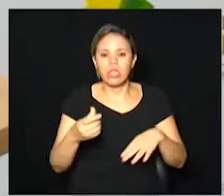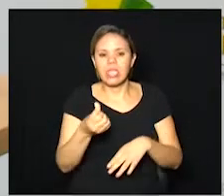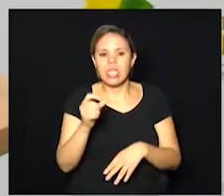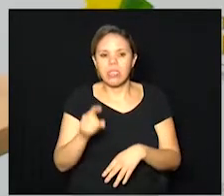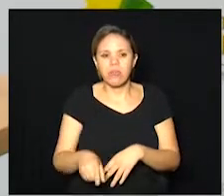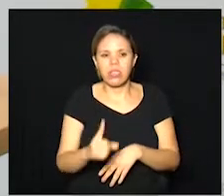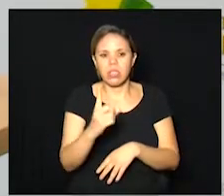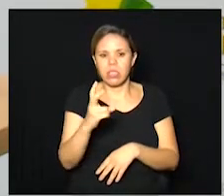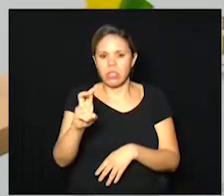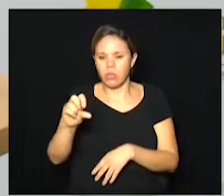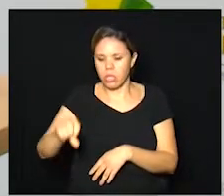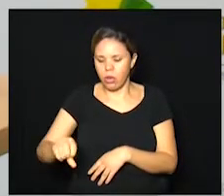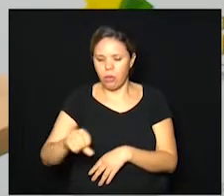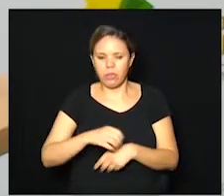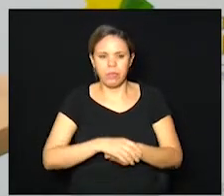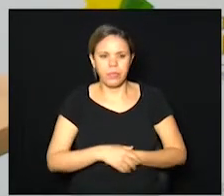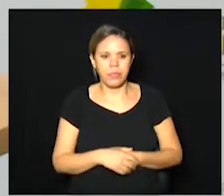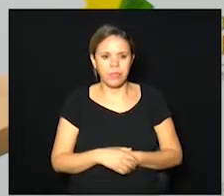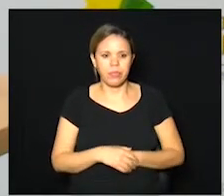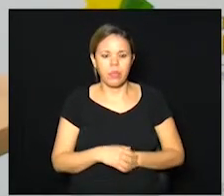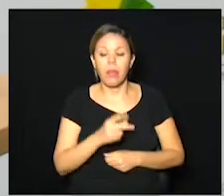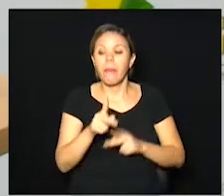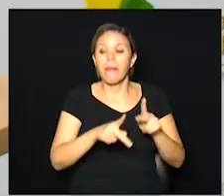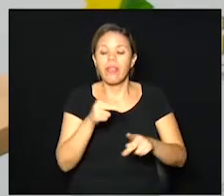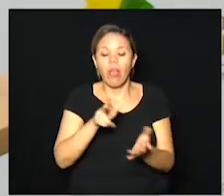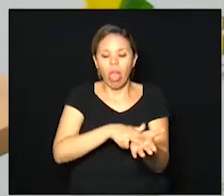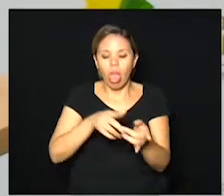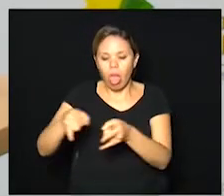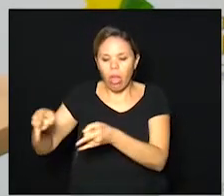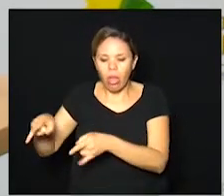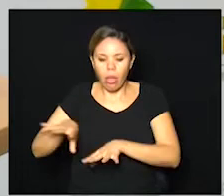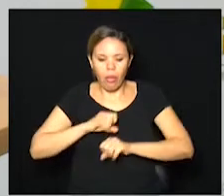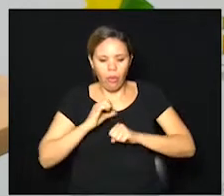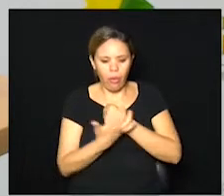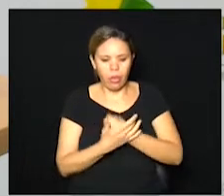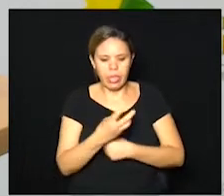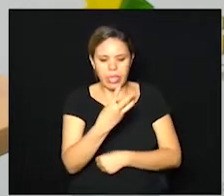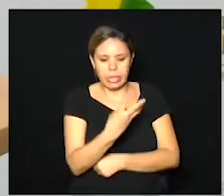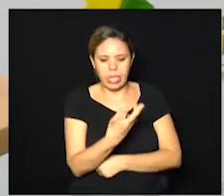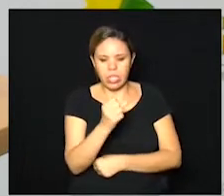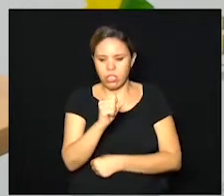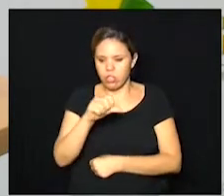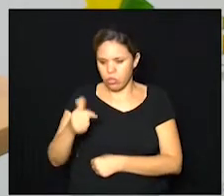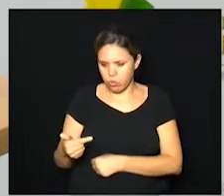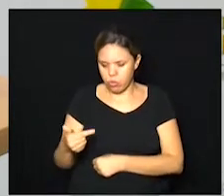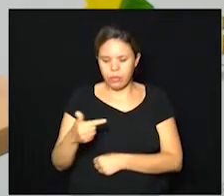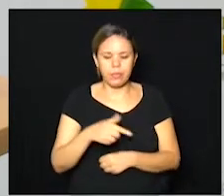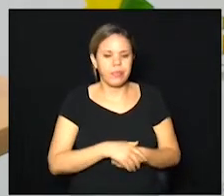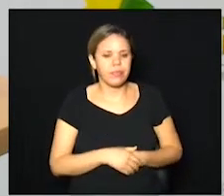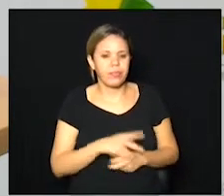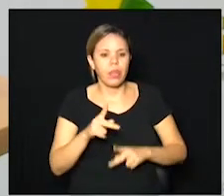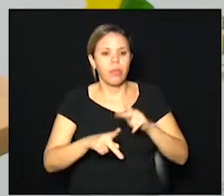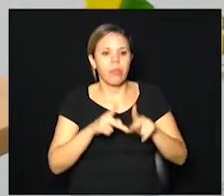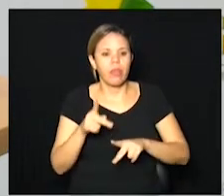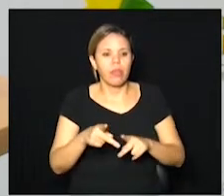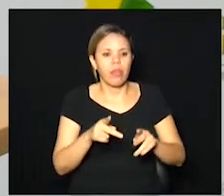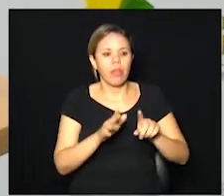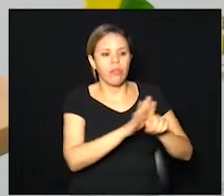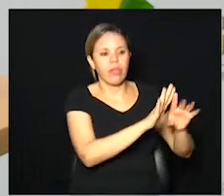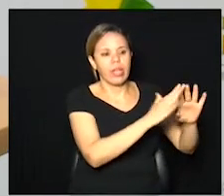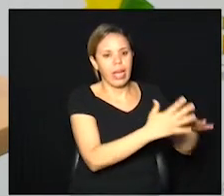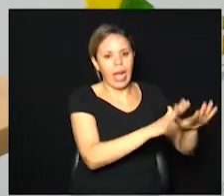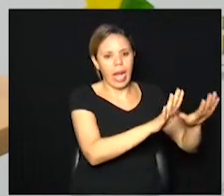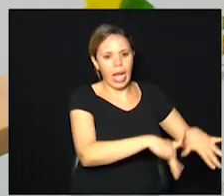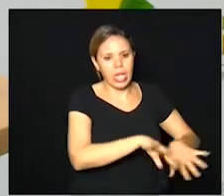.159, pessoas internadas com Covid-382, pessoas em isolamento